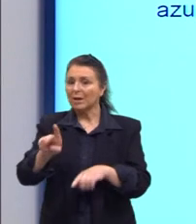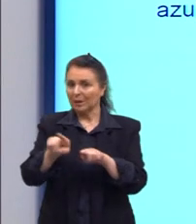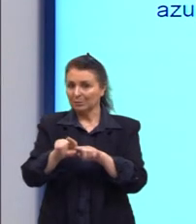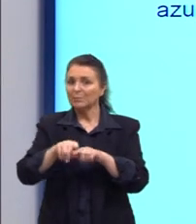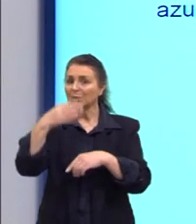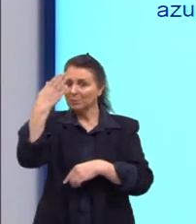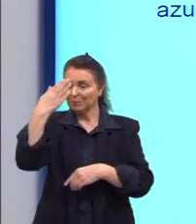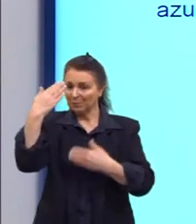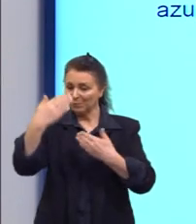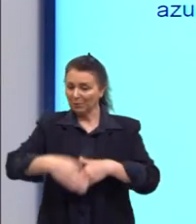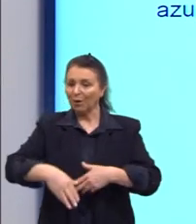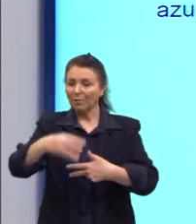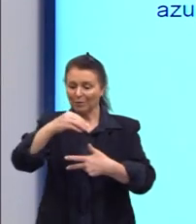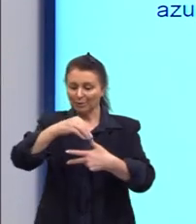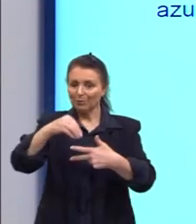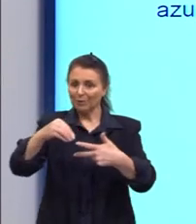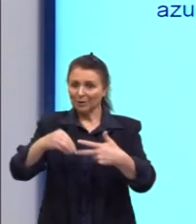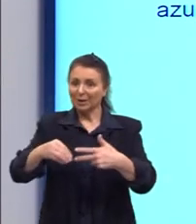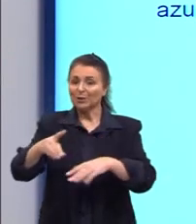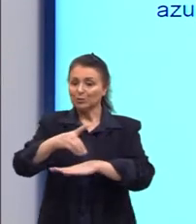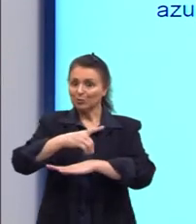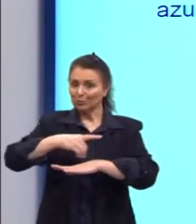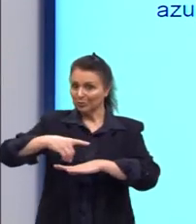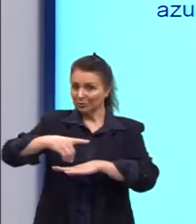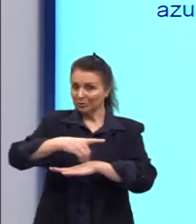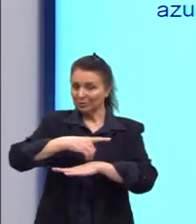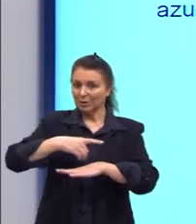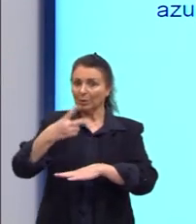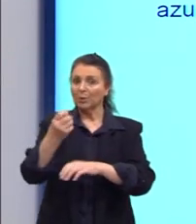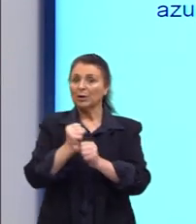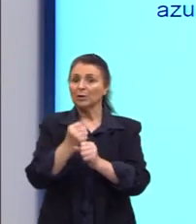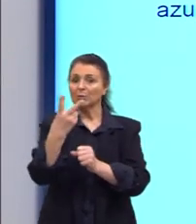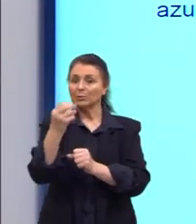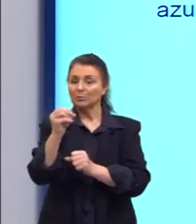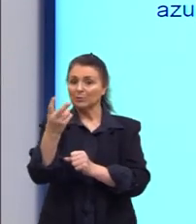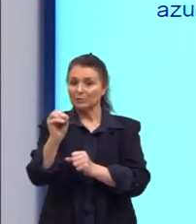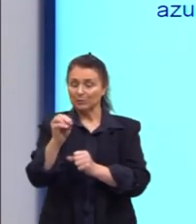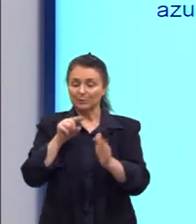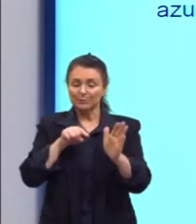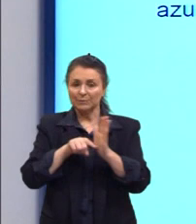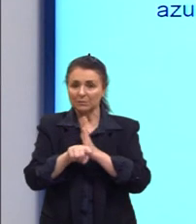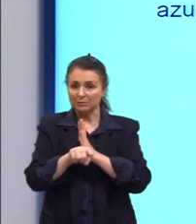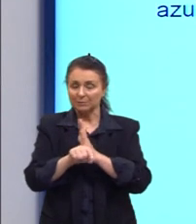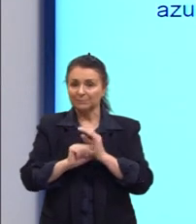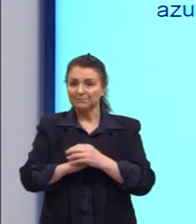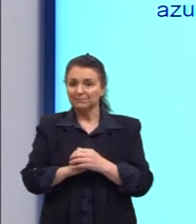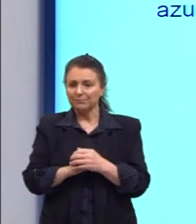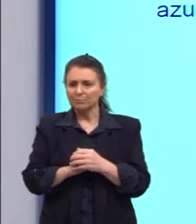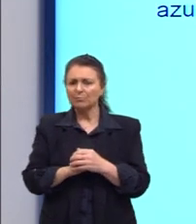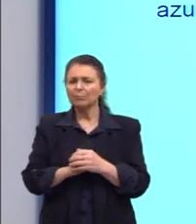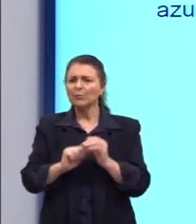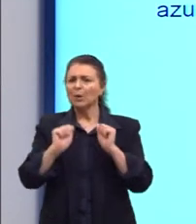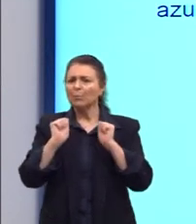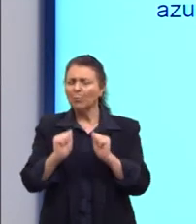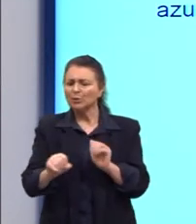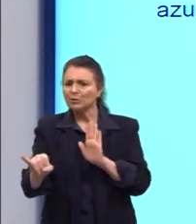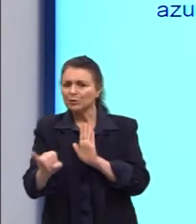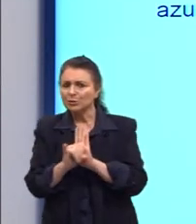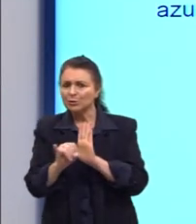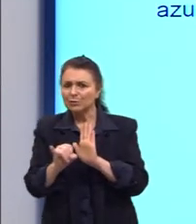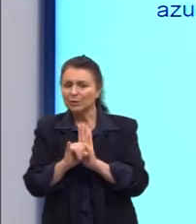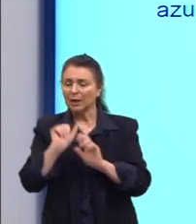importante a gente trazer questões de 2020. Nessa questão diz o seguinte, é possível identificar